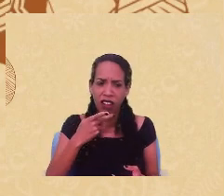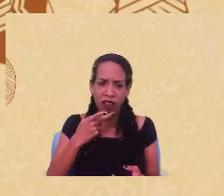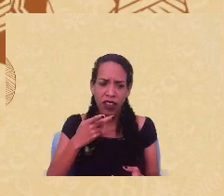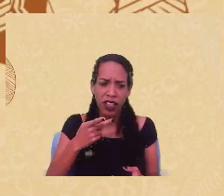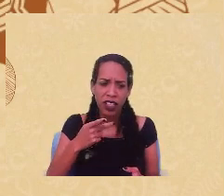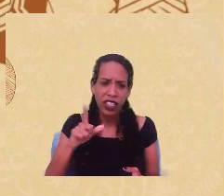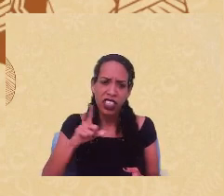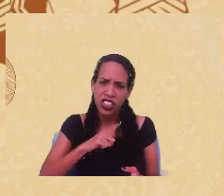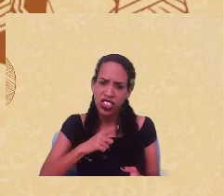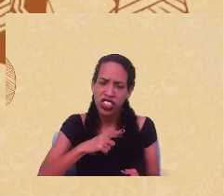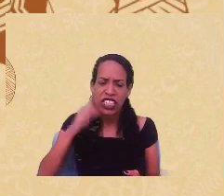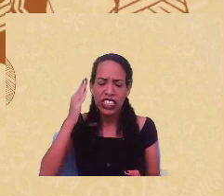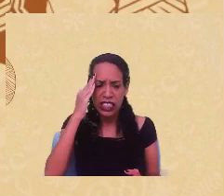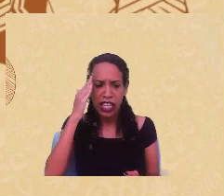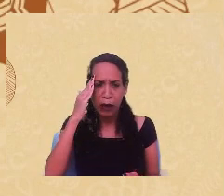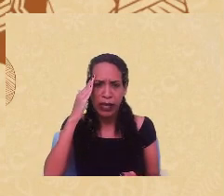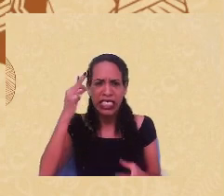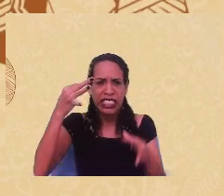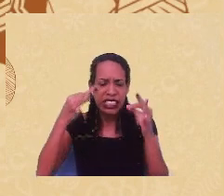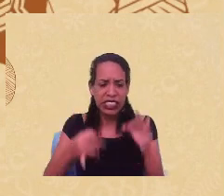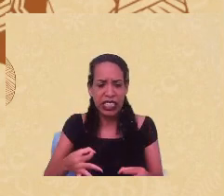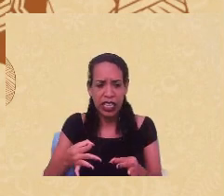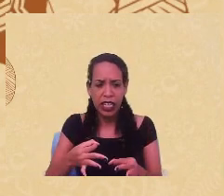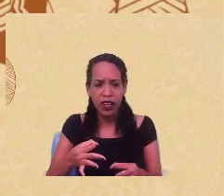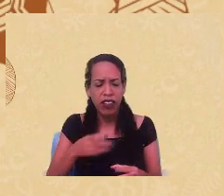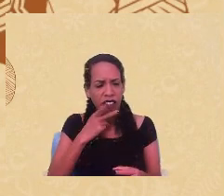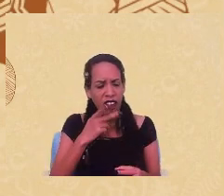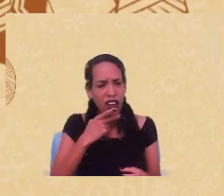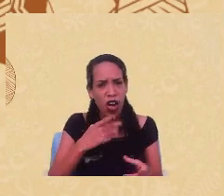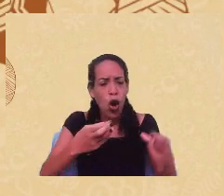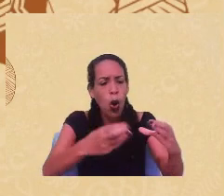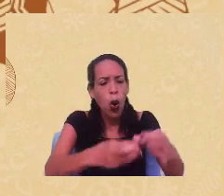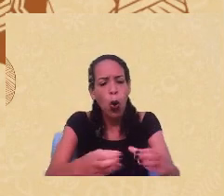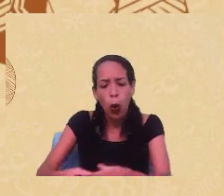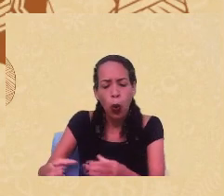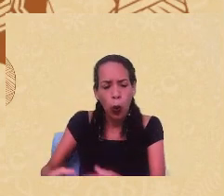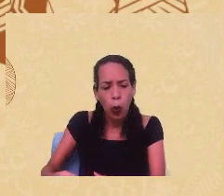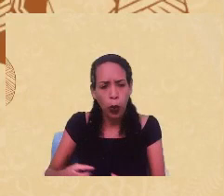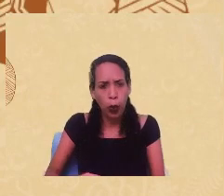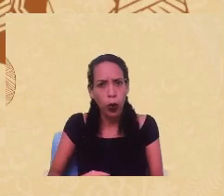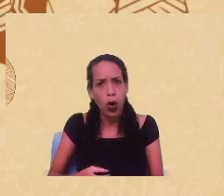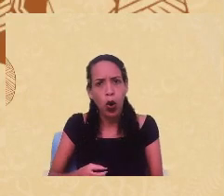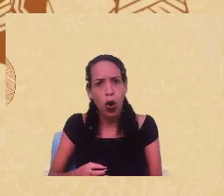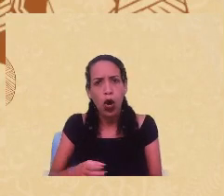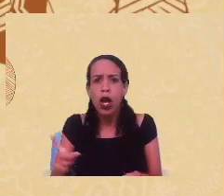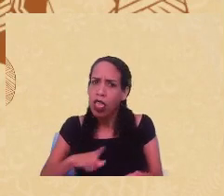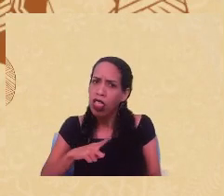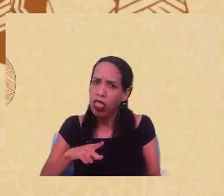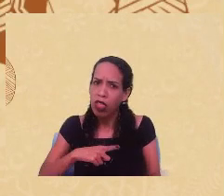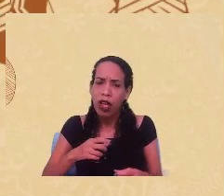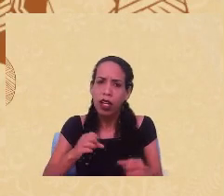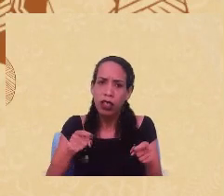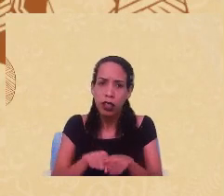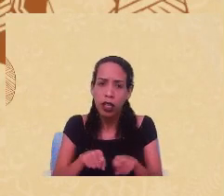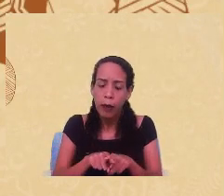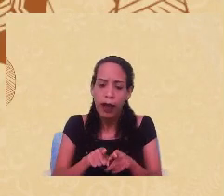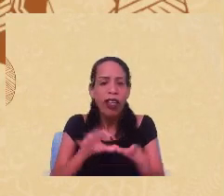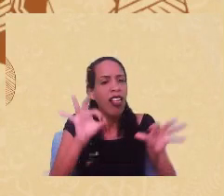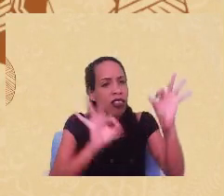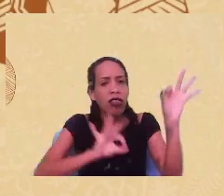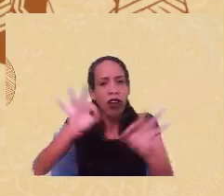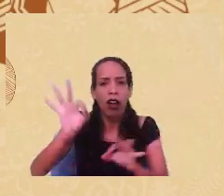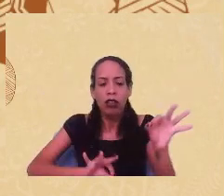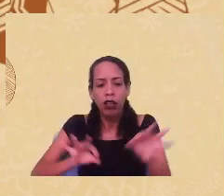saber específico para determinados grupos raciais e por isso eles seriam tratados, aí sim teriam